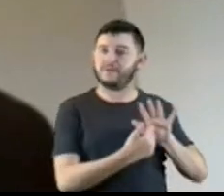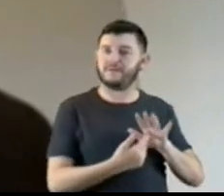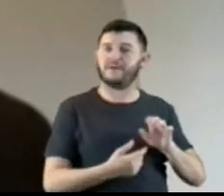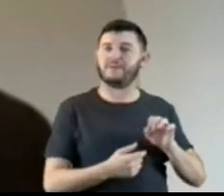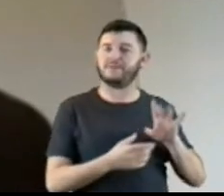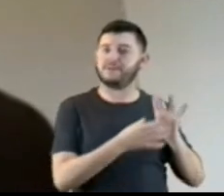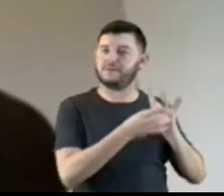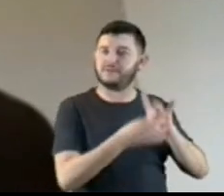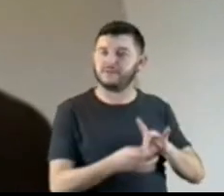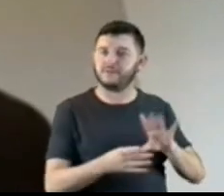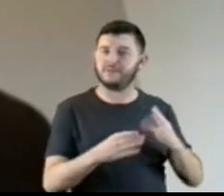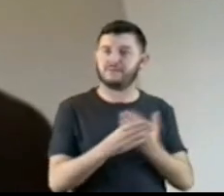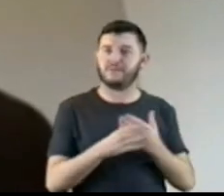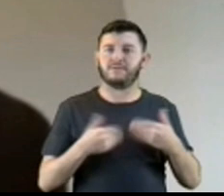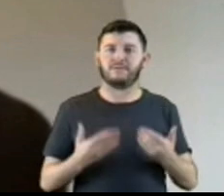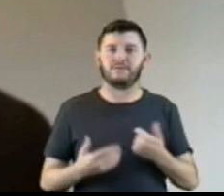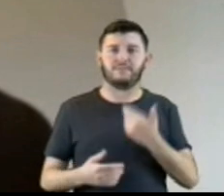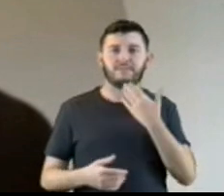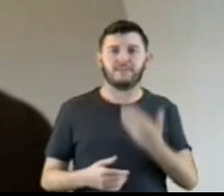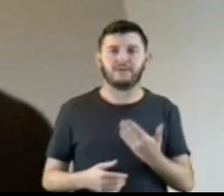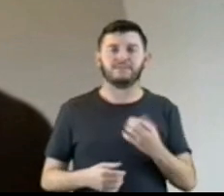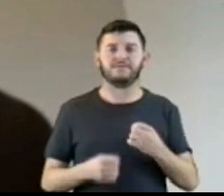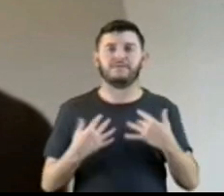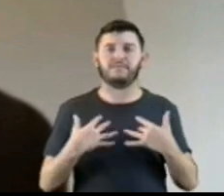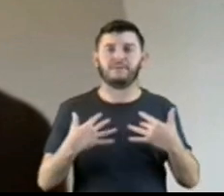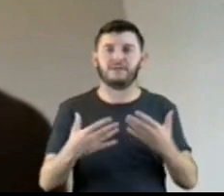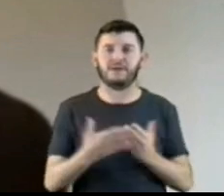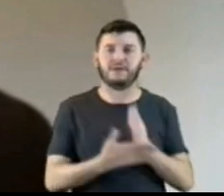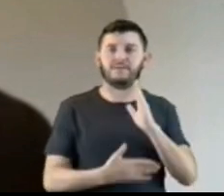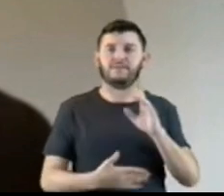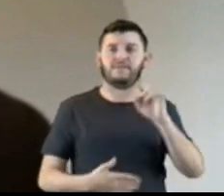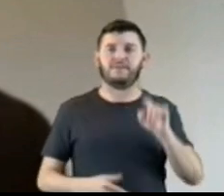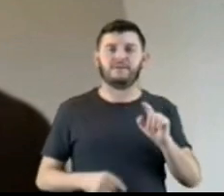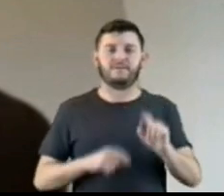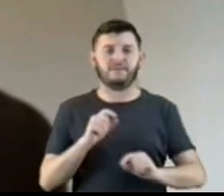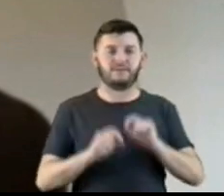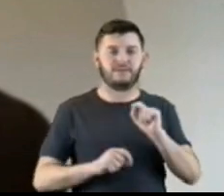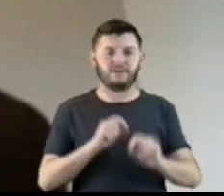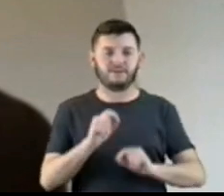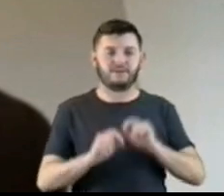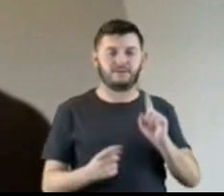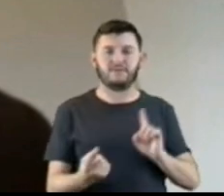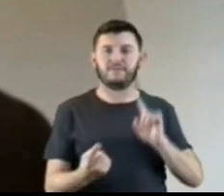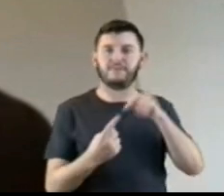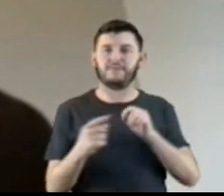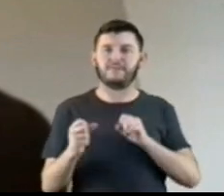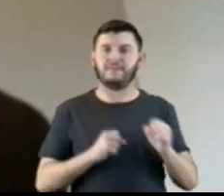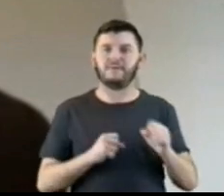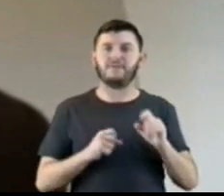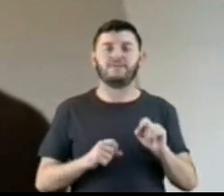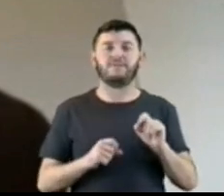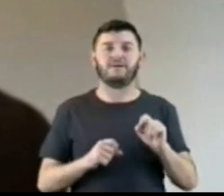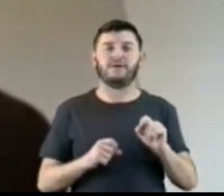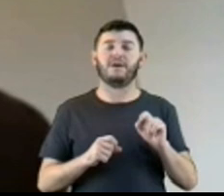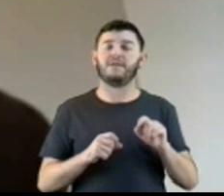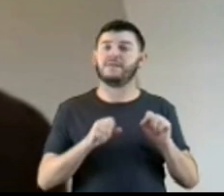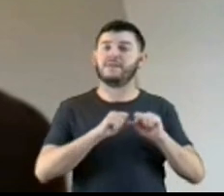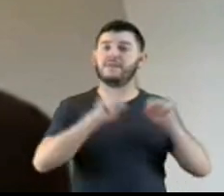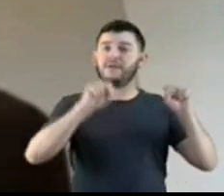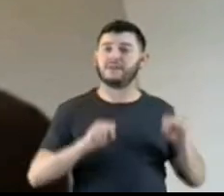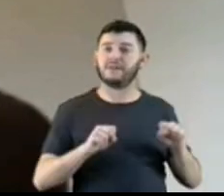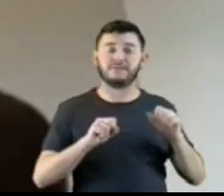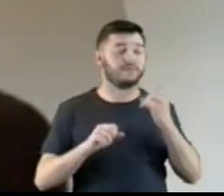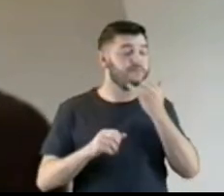submeto a aprovação do plenário posta de que seja determinado a CEMFRACOM que